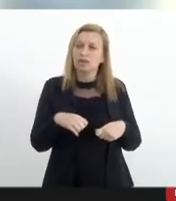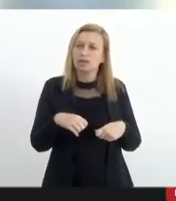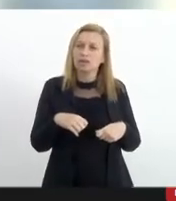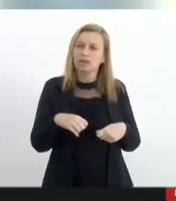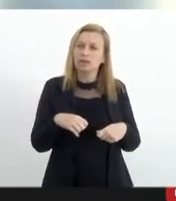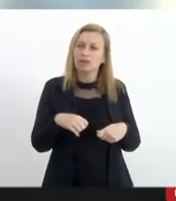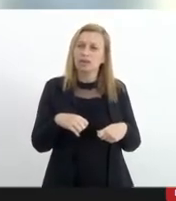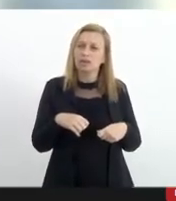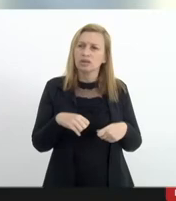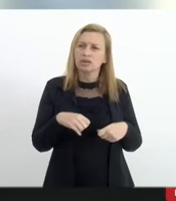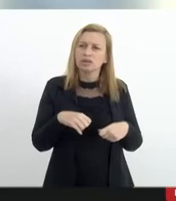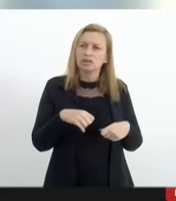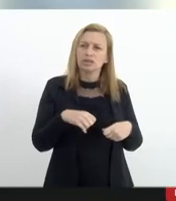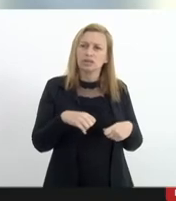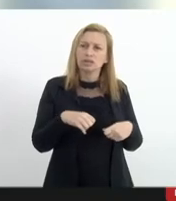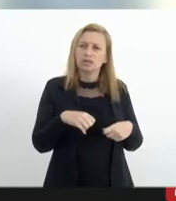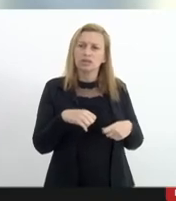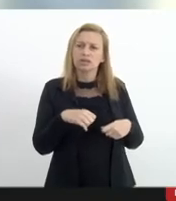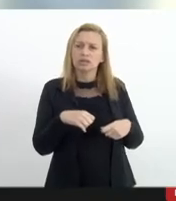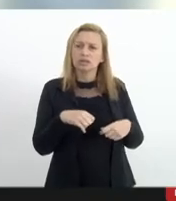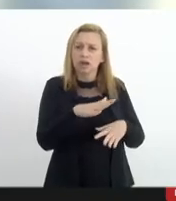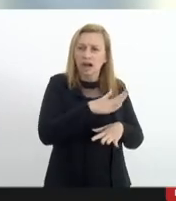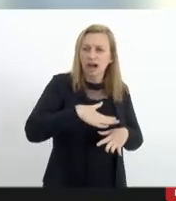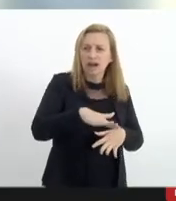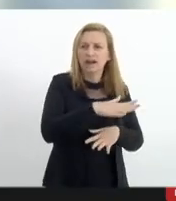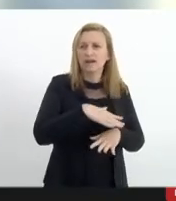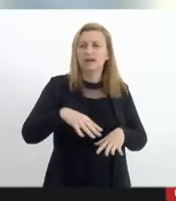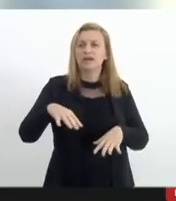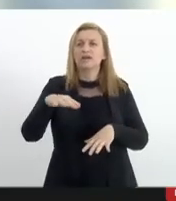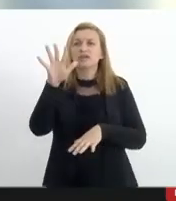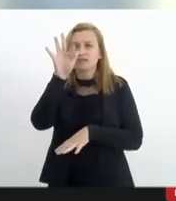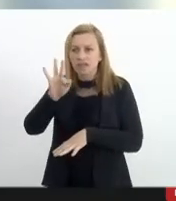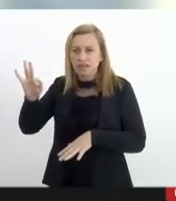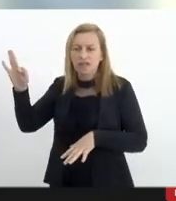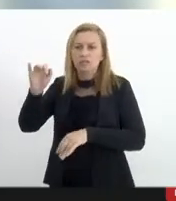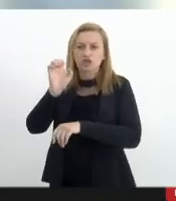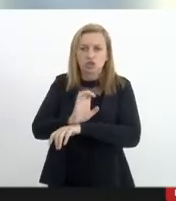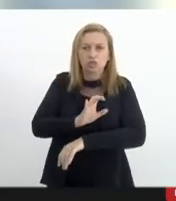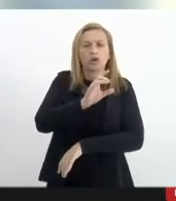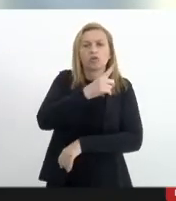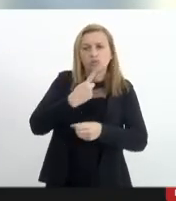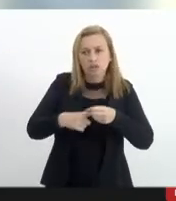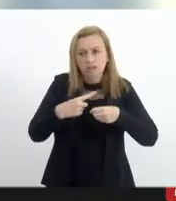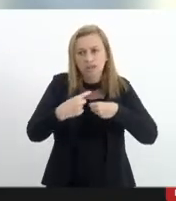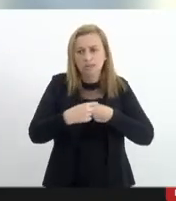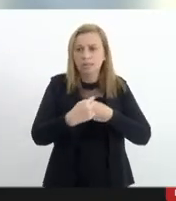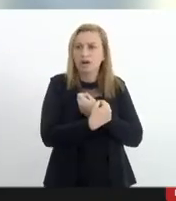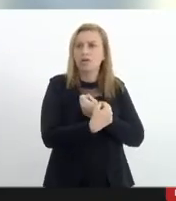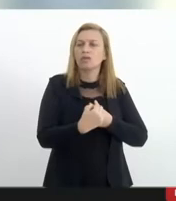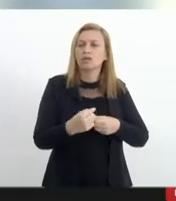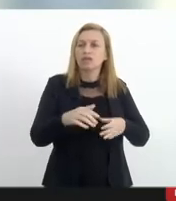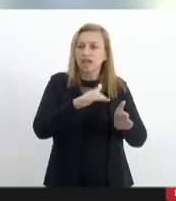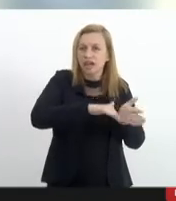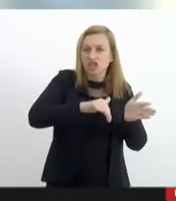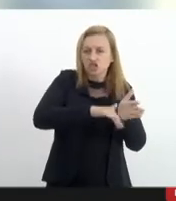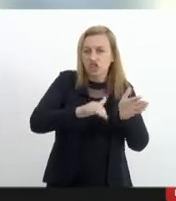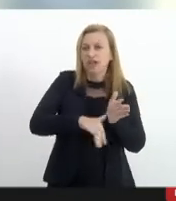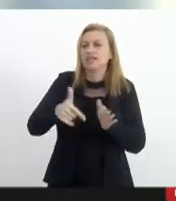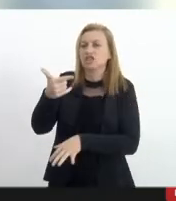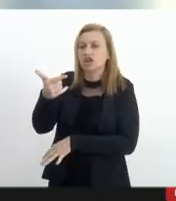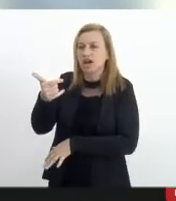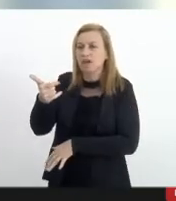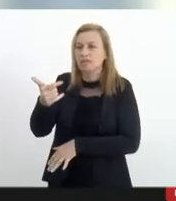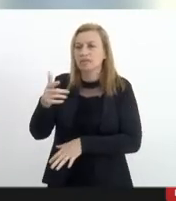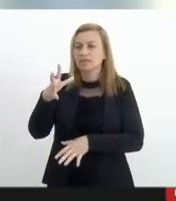pelas áreas federal estadual e municipal e a retirada de armas das mãos dos criminosos